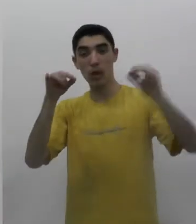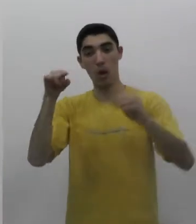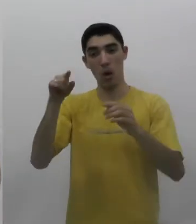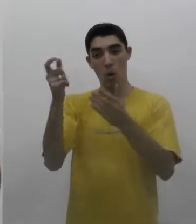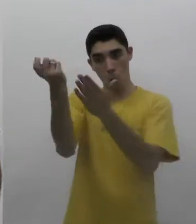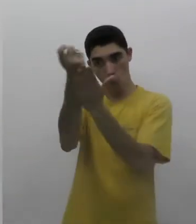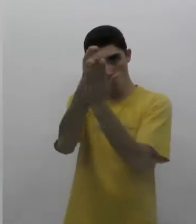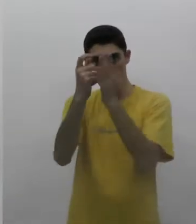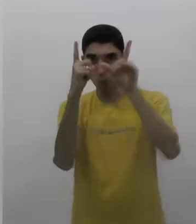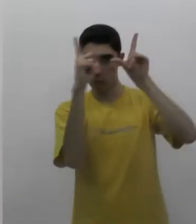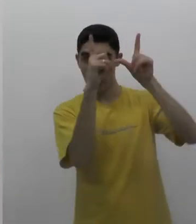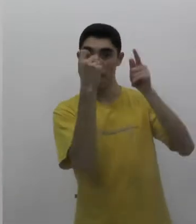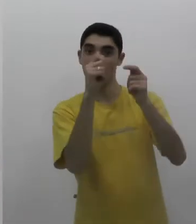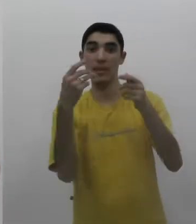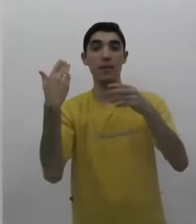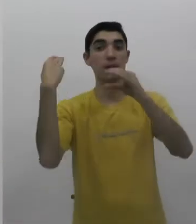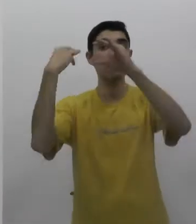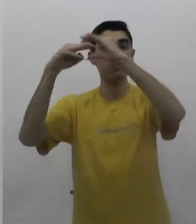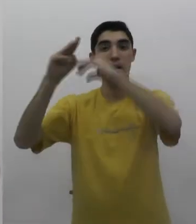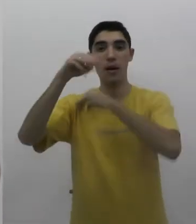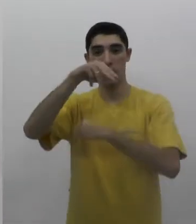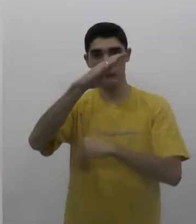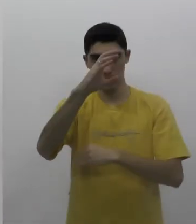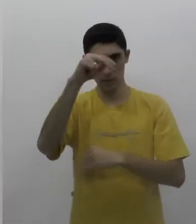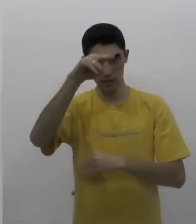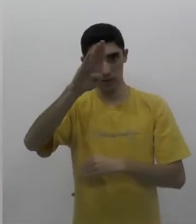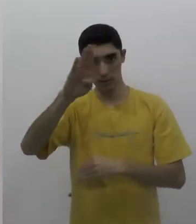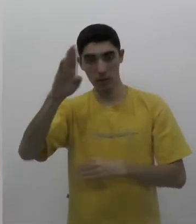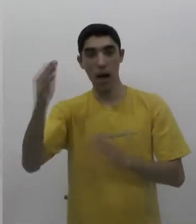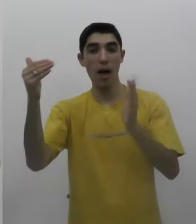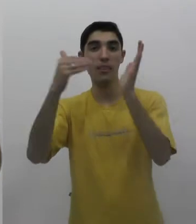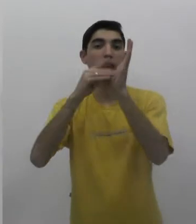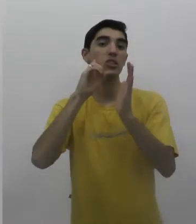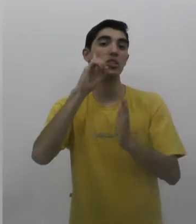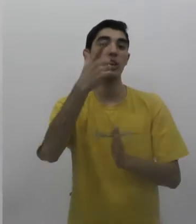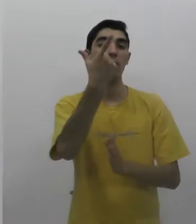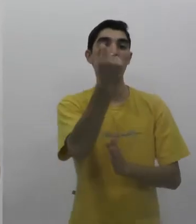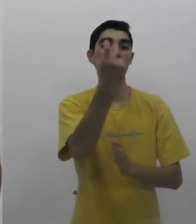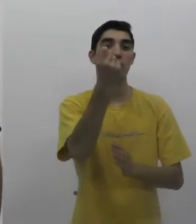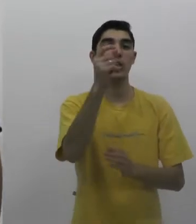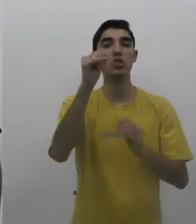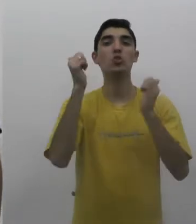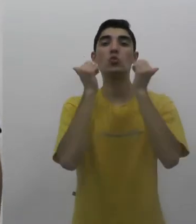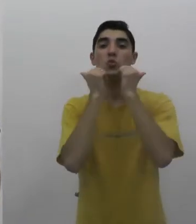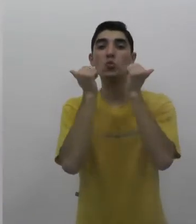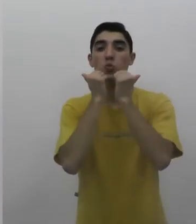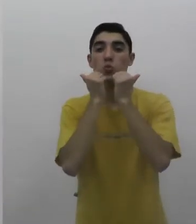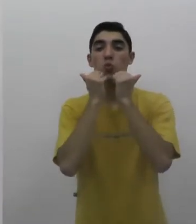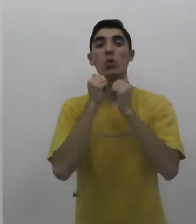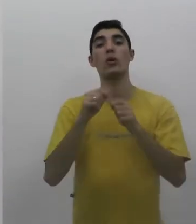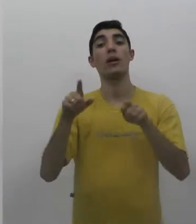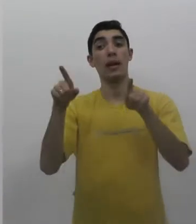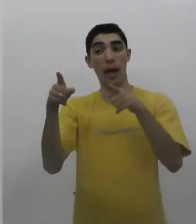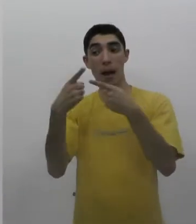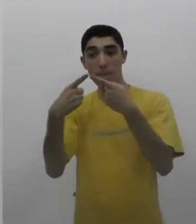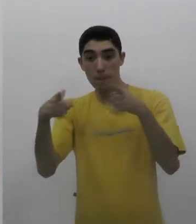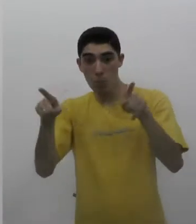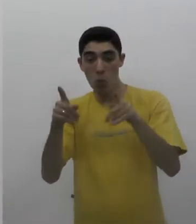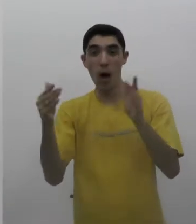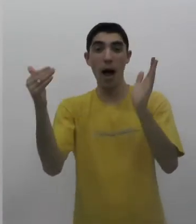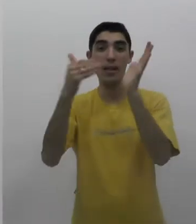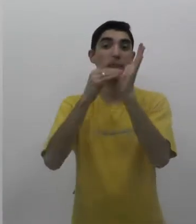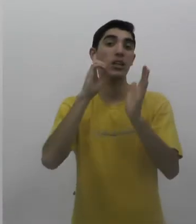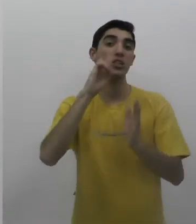e assimilada pelo público a uma razoável distância de pelo menos 10 metros. O prazo para que as composições sejam enviadas à CNBB